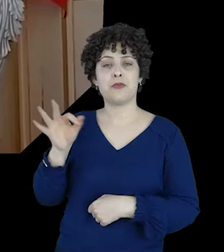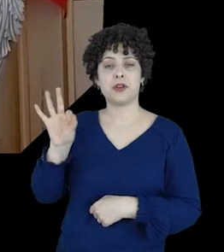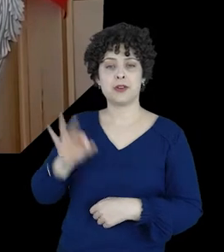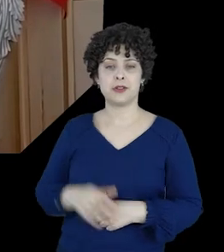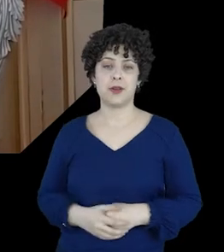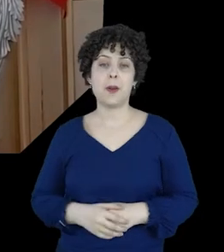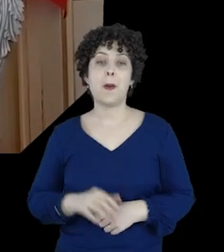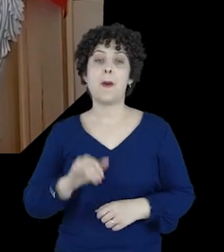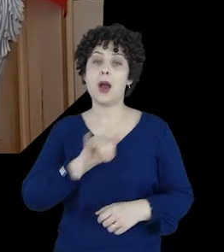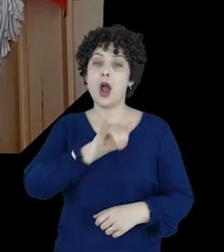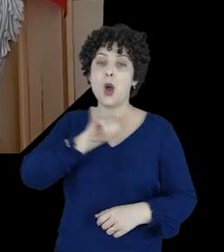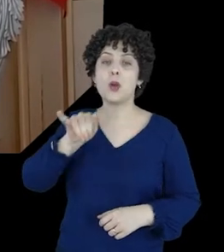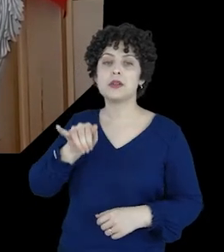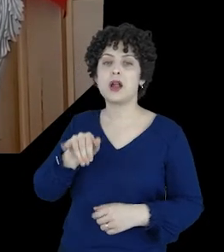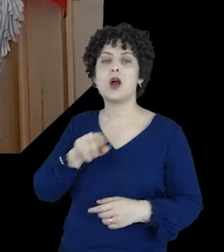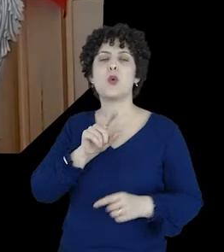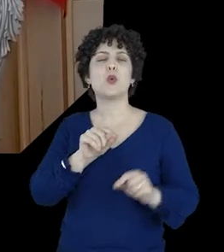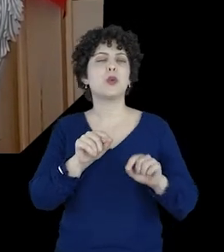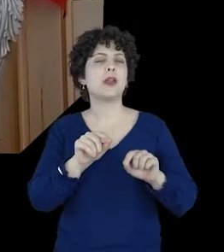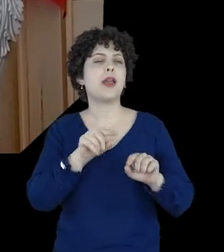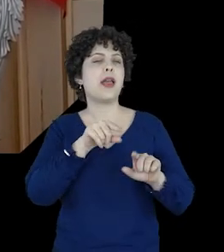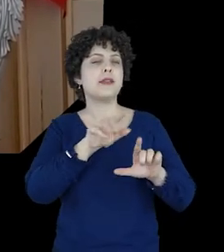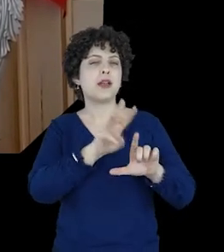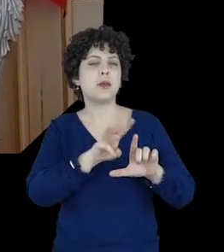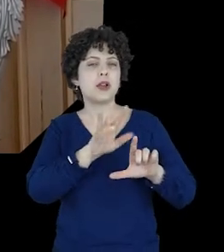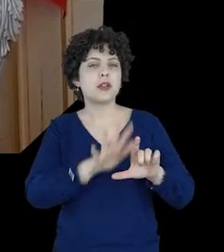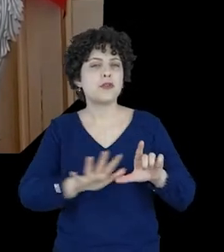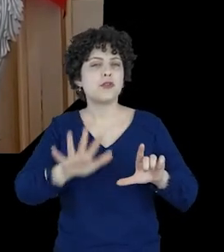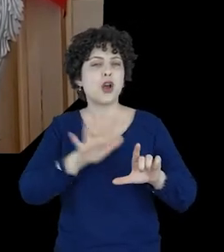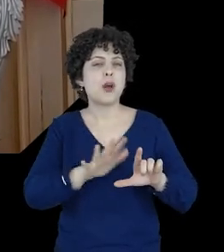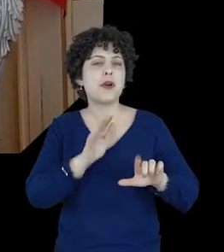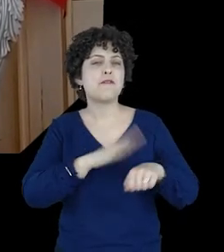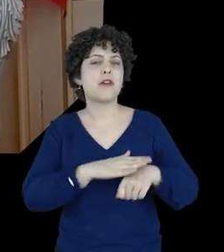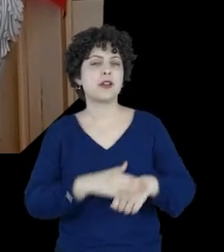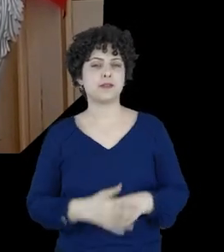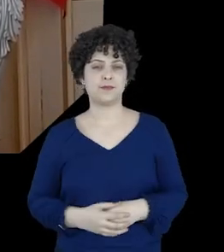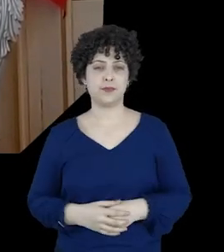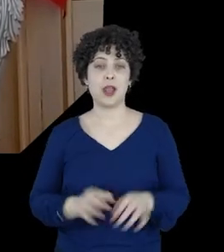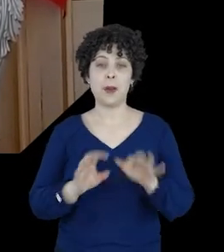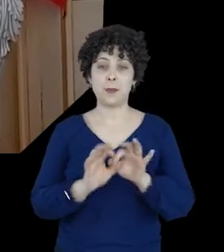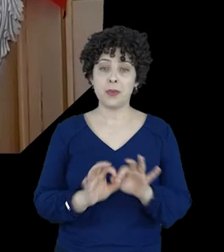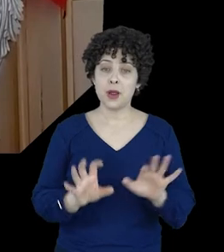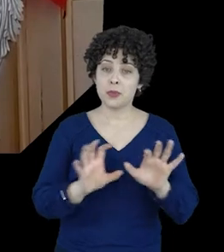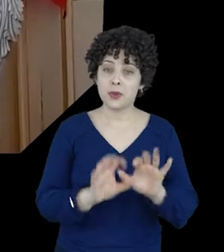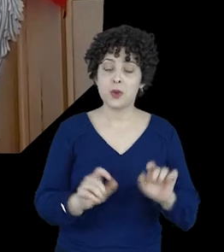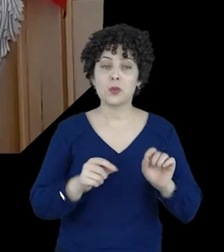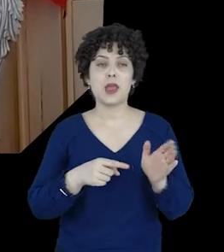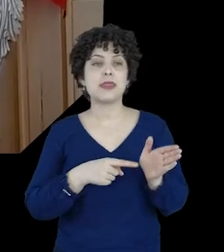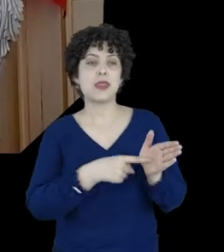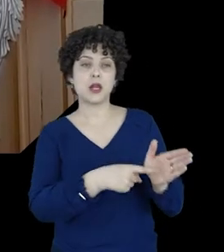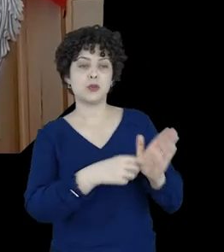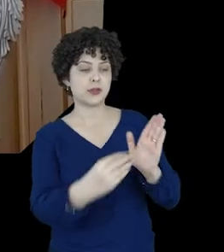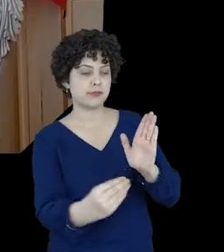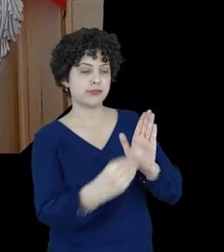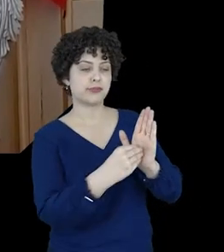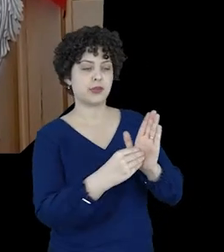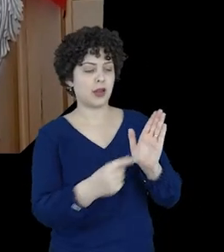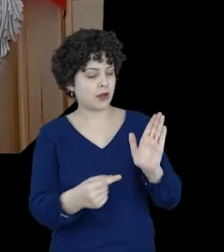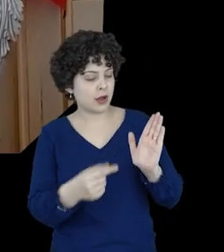que poderão relatar o que é feito por essas plataformas, permitindo que se façam denúncias,